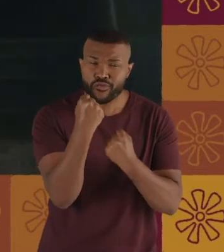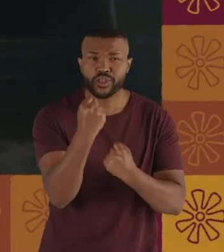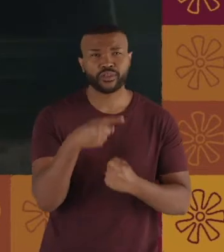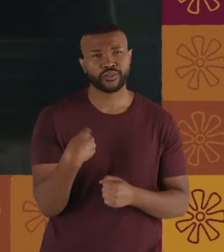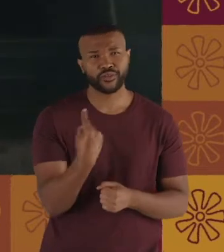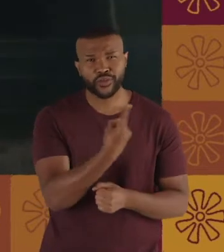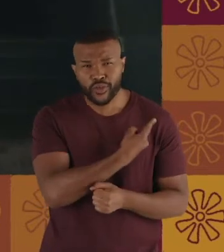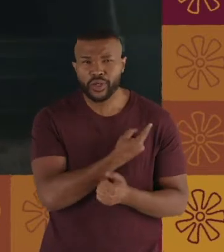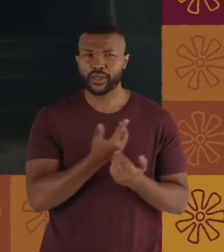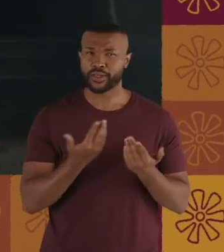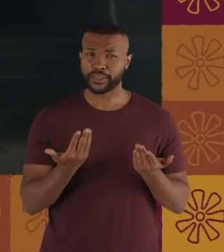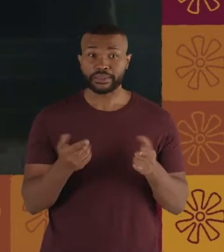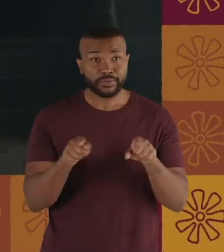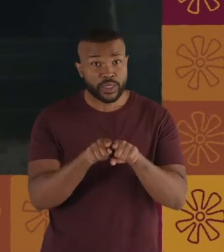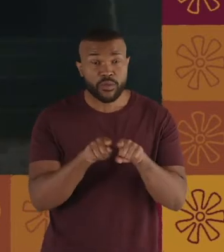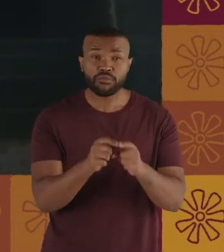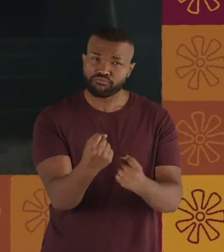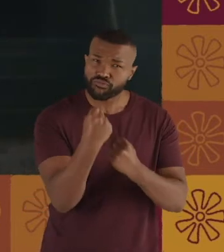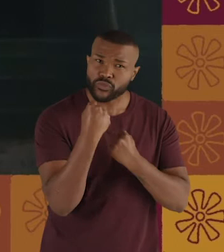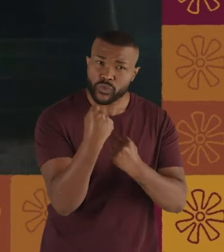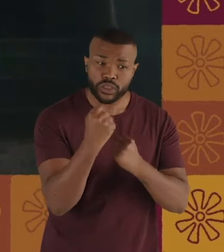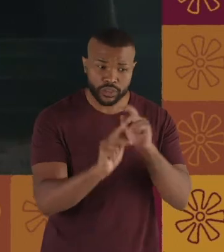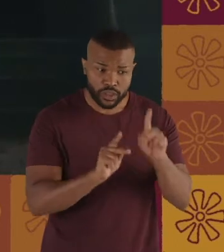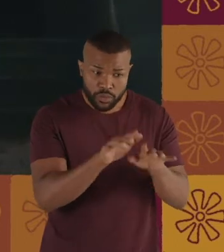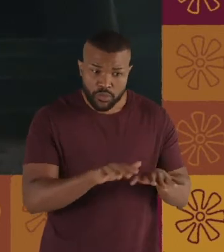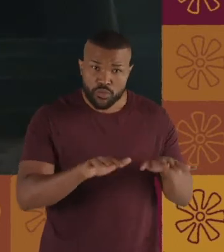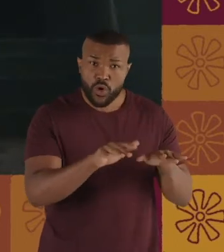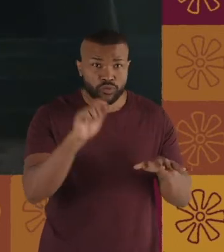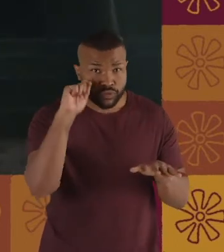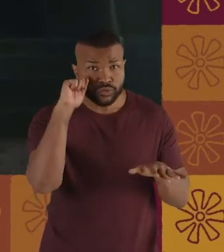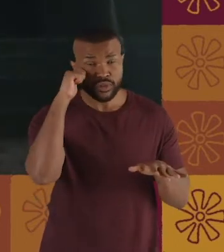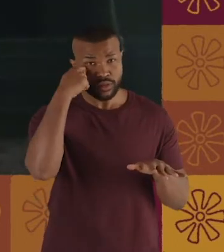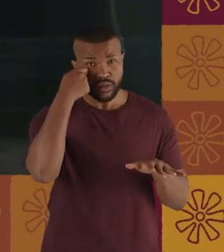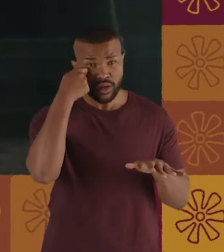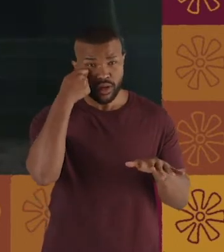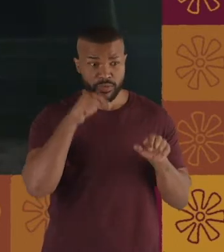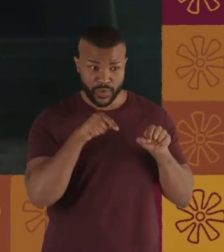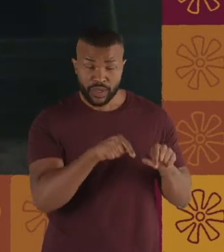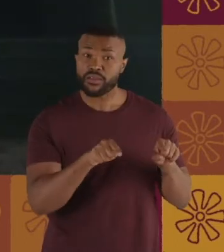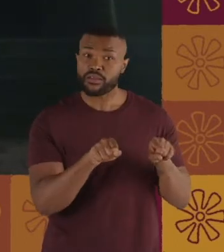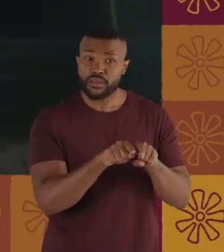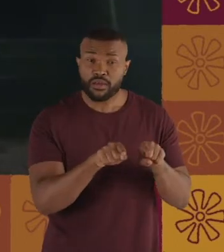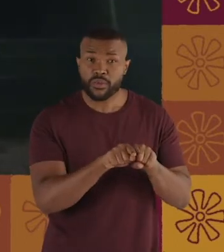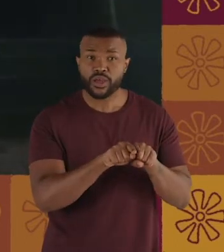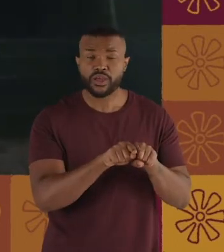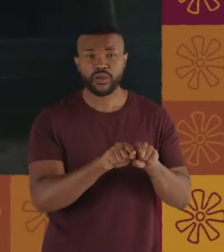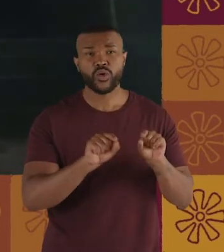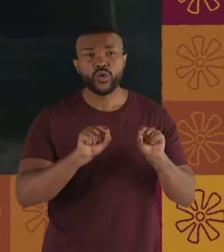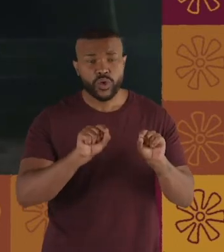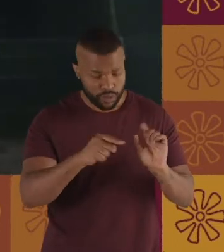todos nós. E na hora que ela fortalece a população negra, ela também